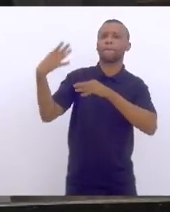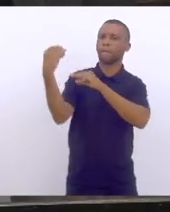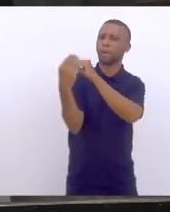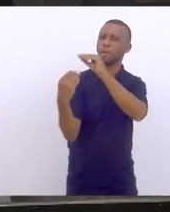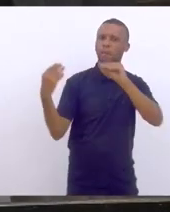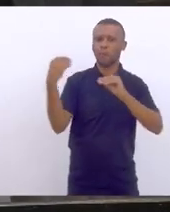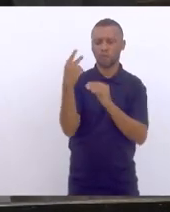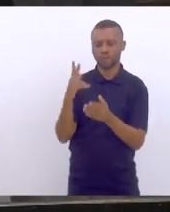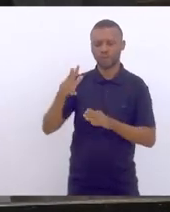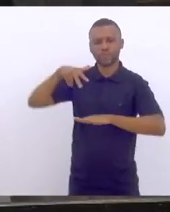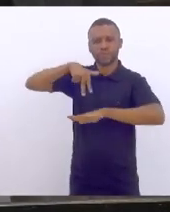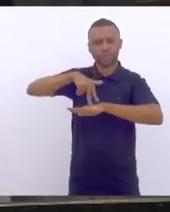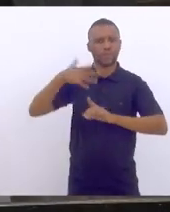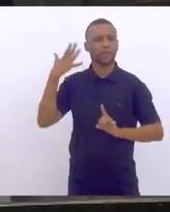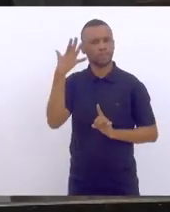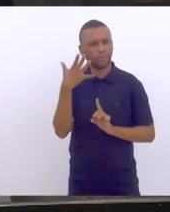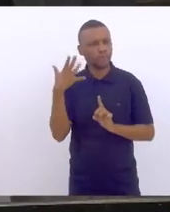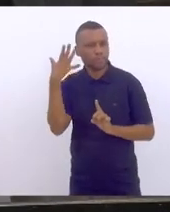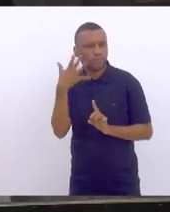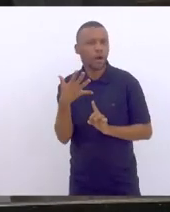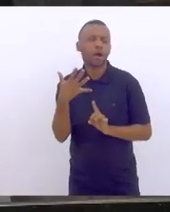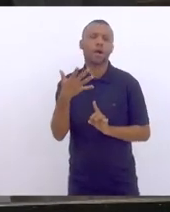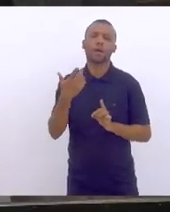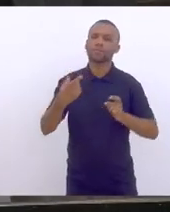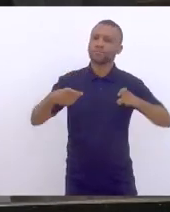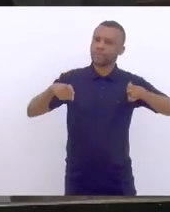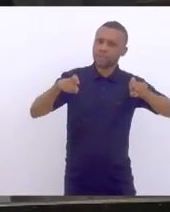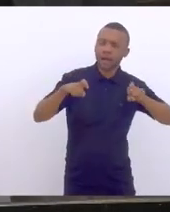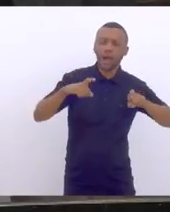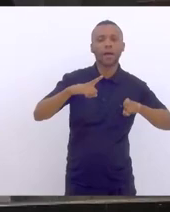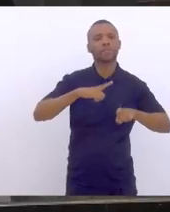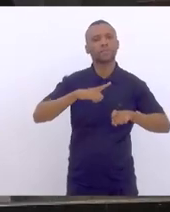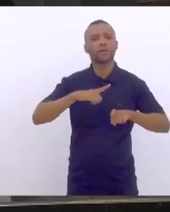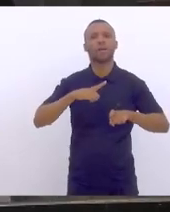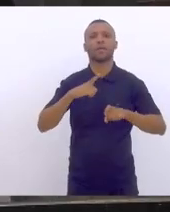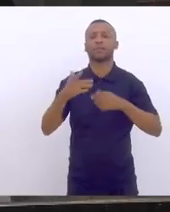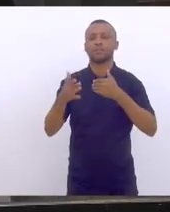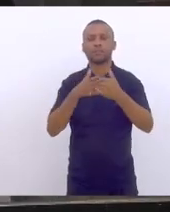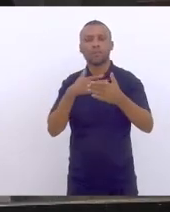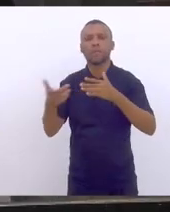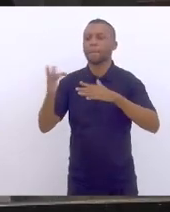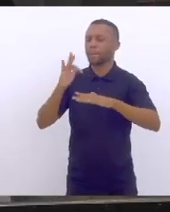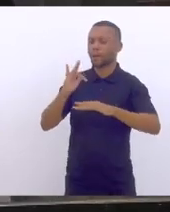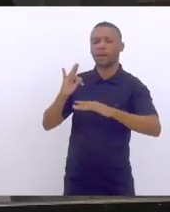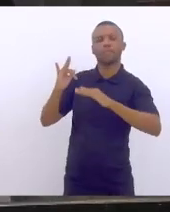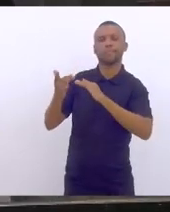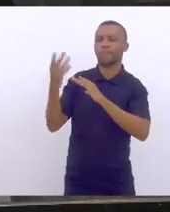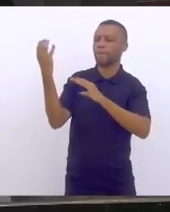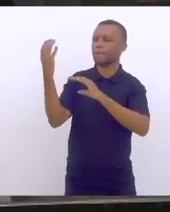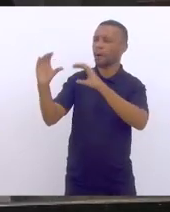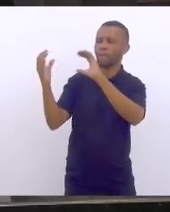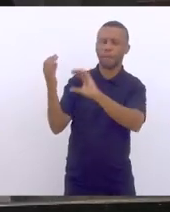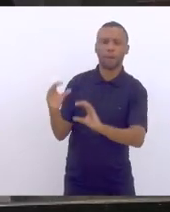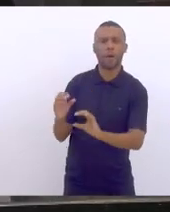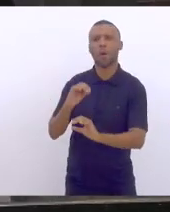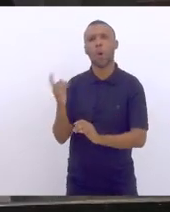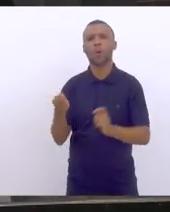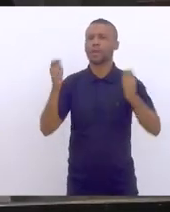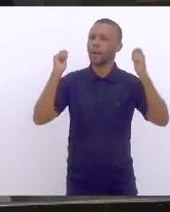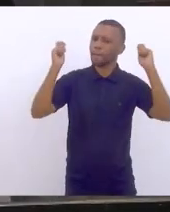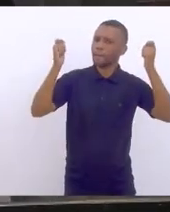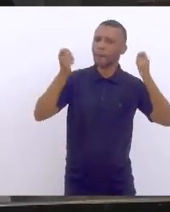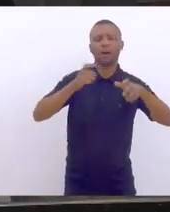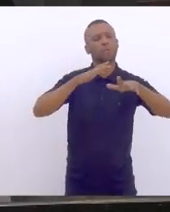na tribuna do Parlamento, para quem tivesse mandato, para quem tinha mandato, seja pelas redes sociais, seja nas ruas, em